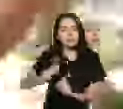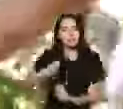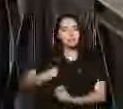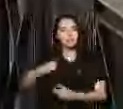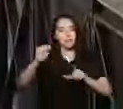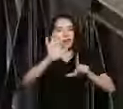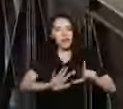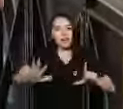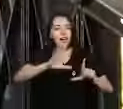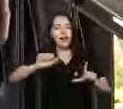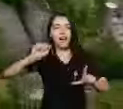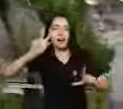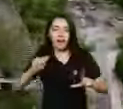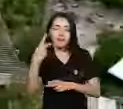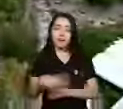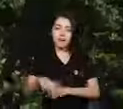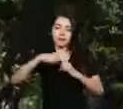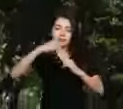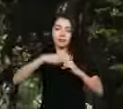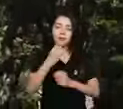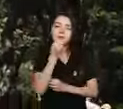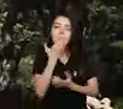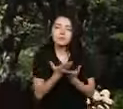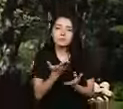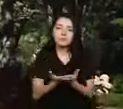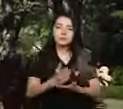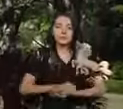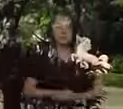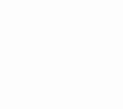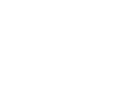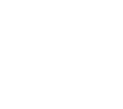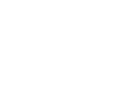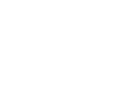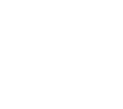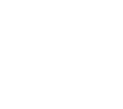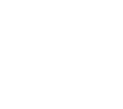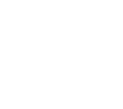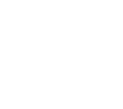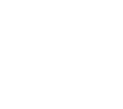significativas com o AVA da Universidade de Fortaleza. Bons estudos!